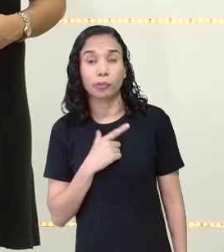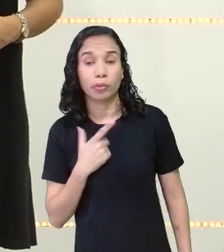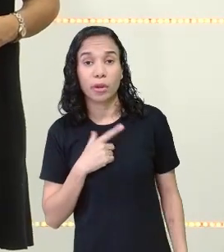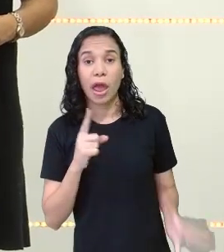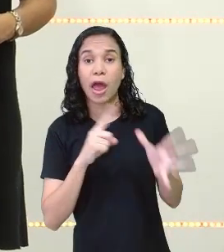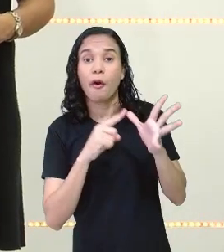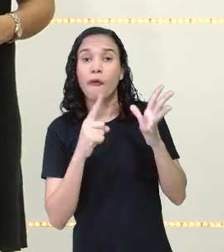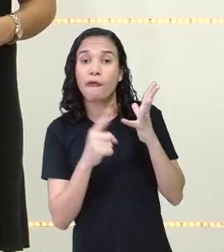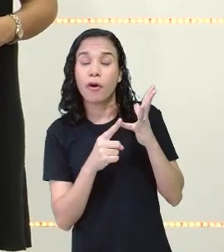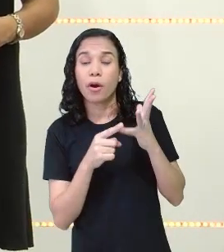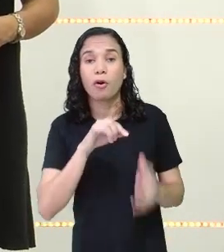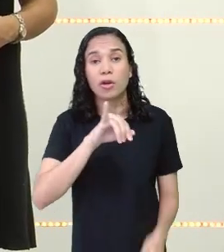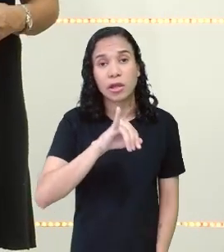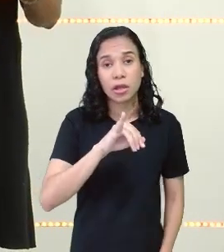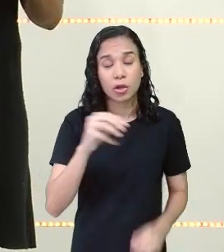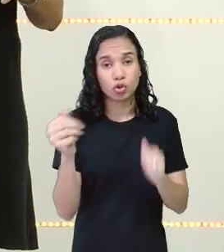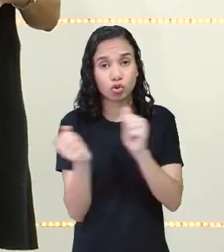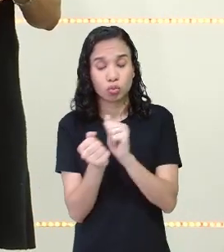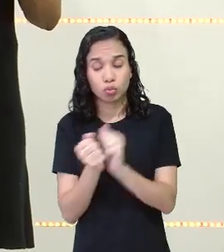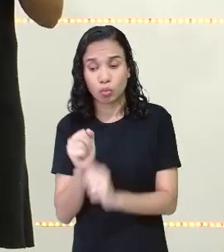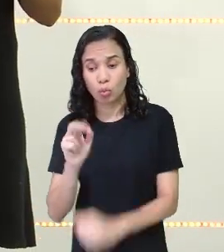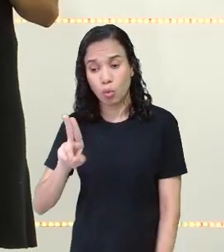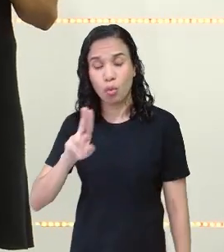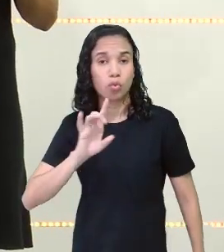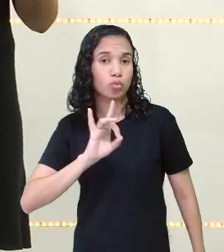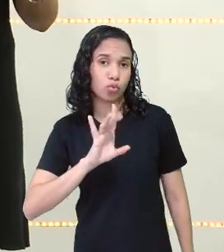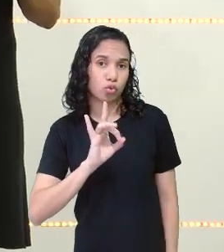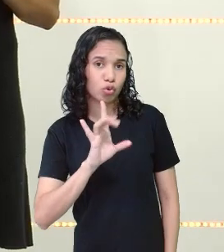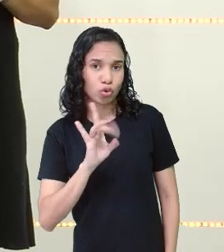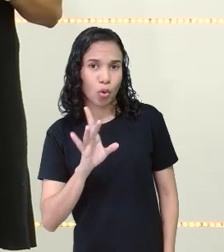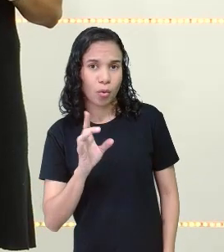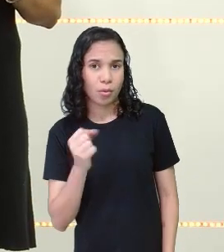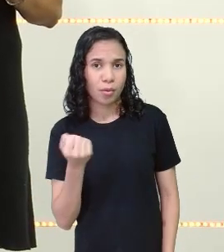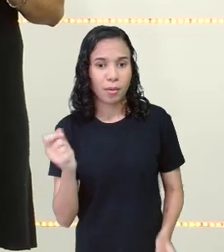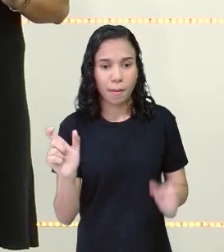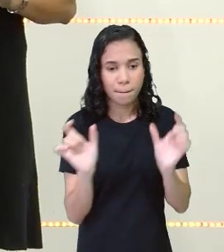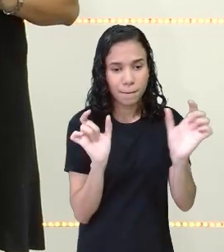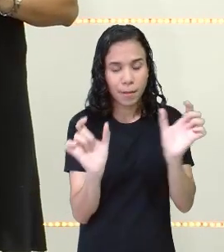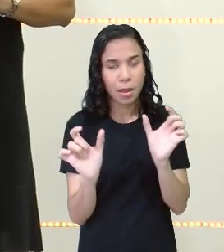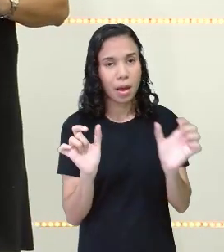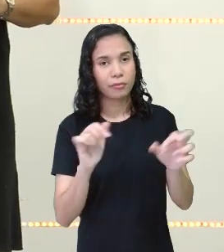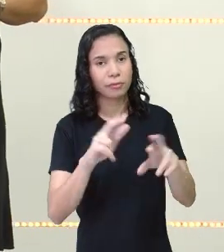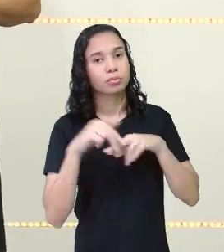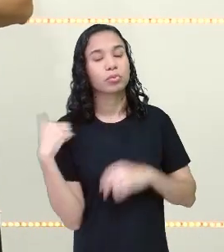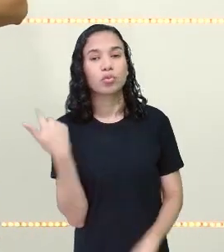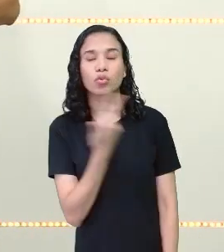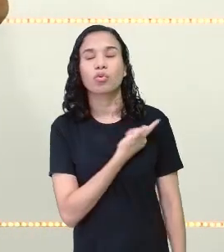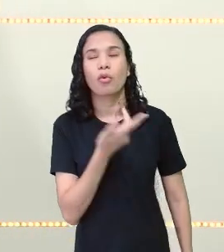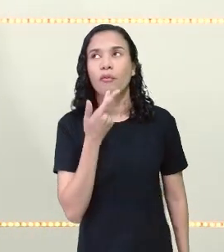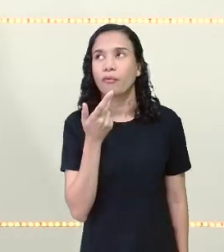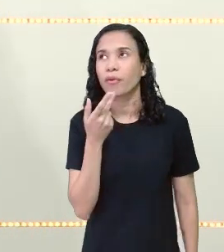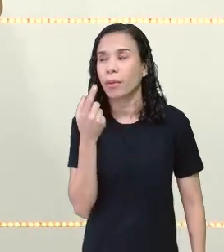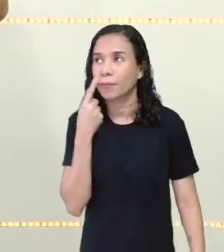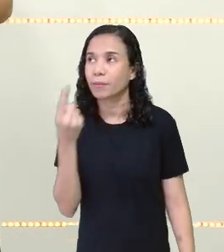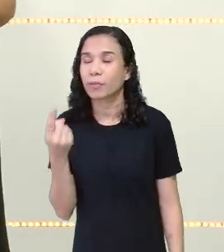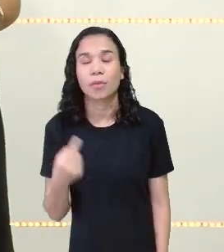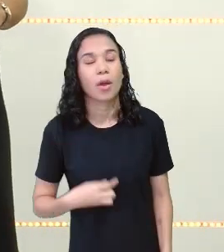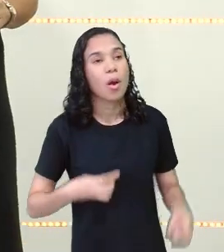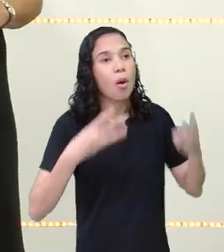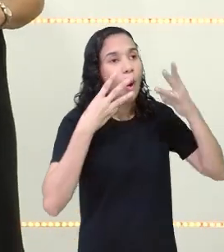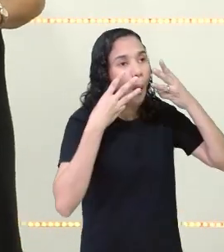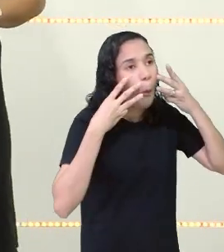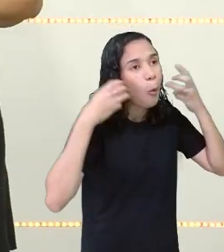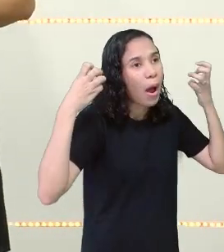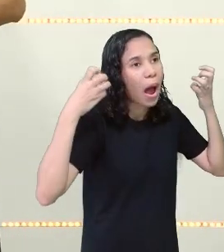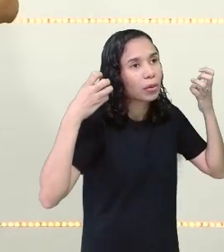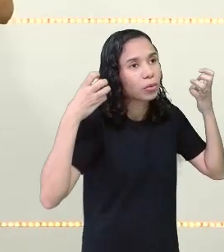a vogal I e a vogal U sozinha, entre palavras, tá certo? Então, quando você escuta o gato e